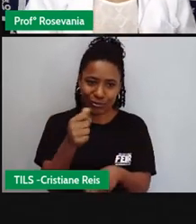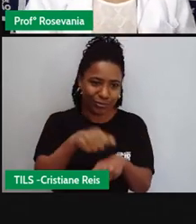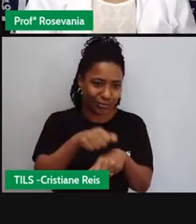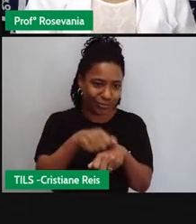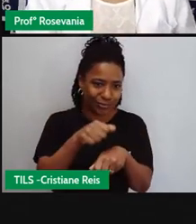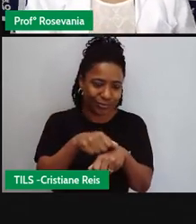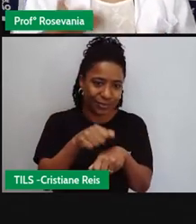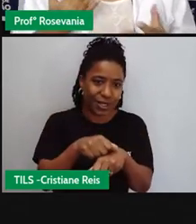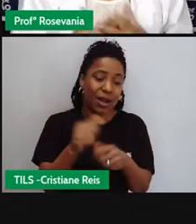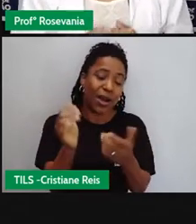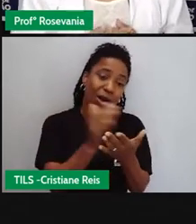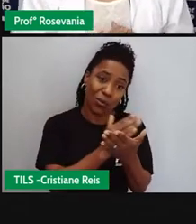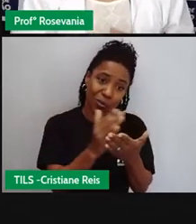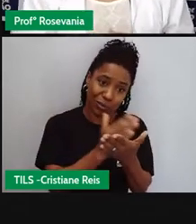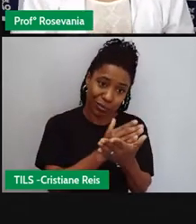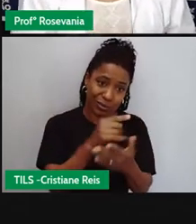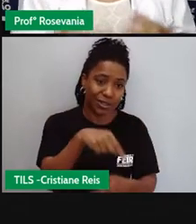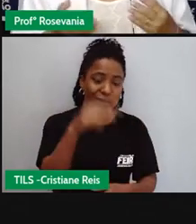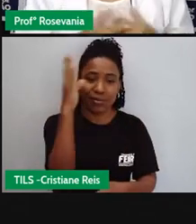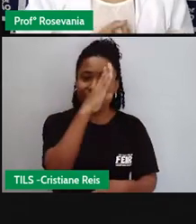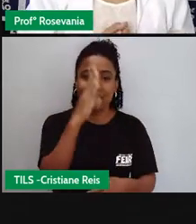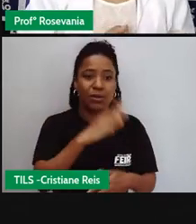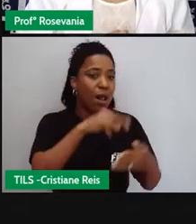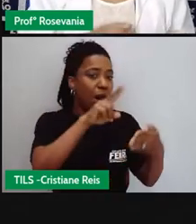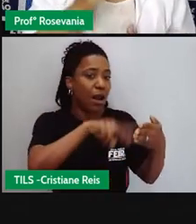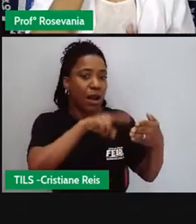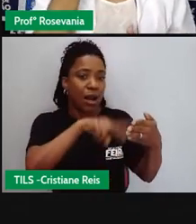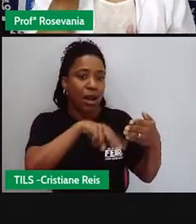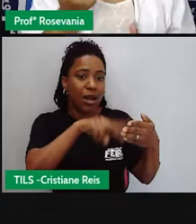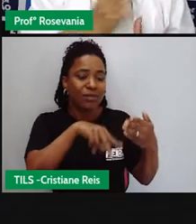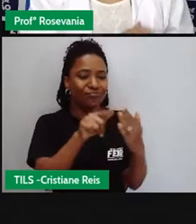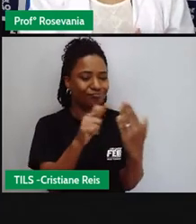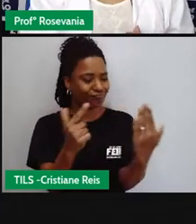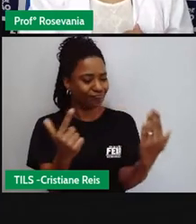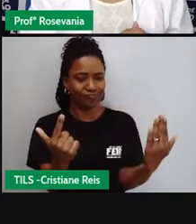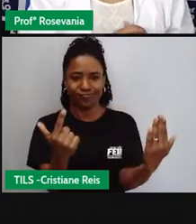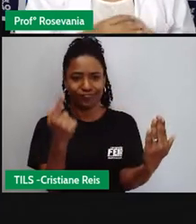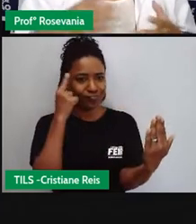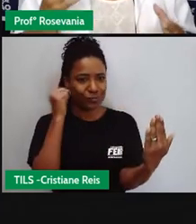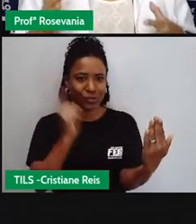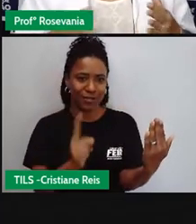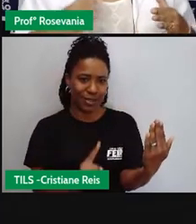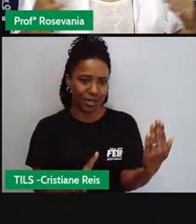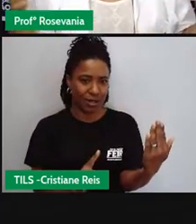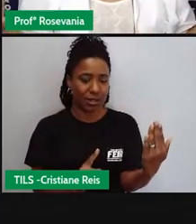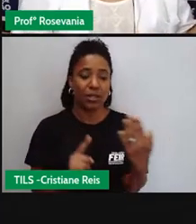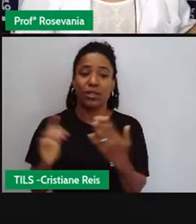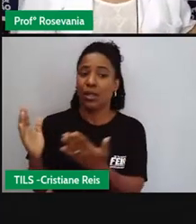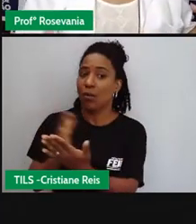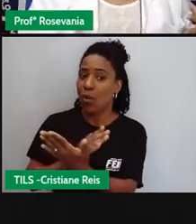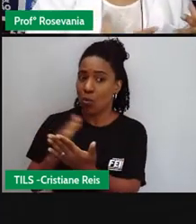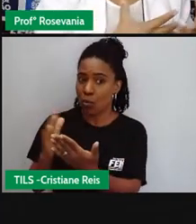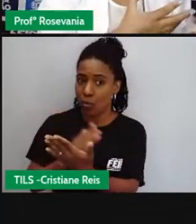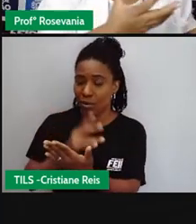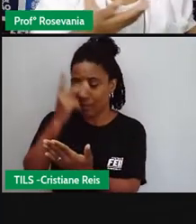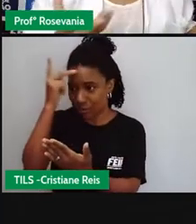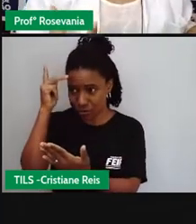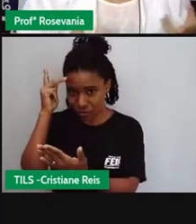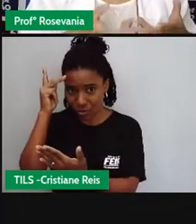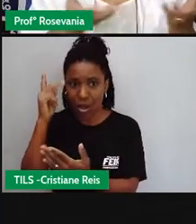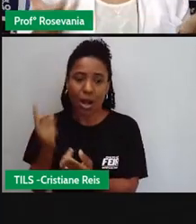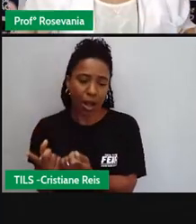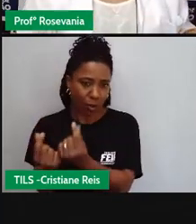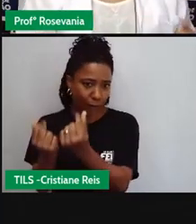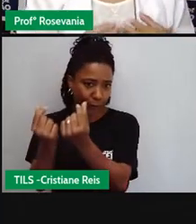era todo mundo que sabia ler, e segundo, as pessoas que sabiam ler, elas tinham mais dinheiro, então o jornal era uma coisa mais assim,